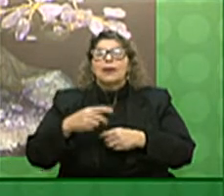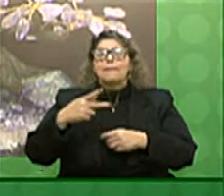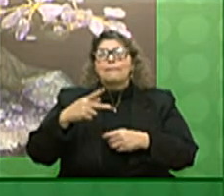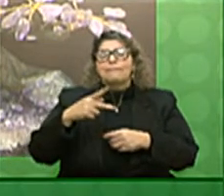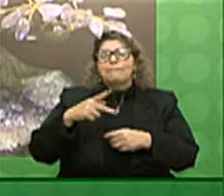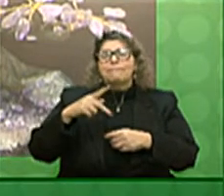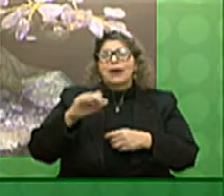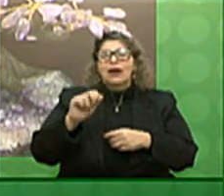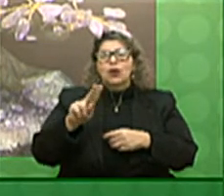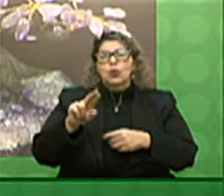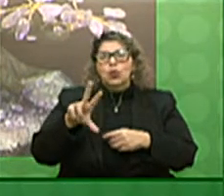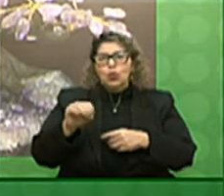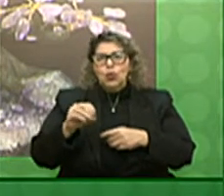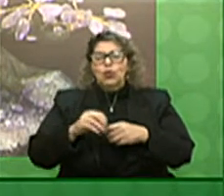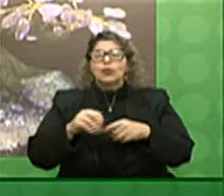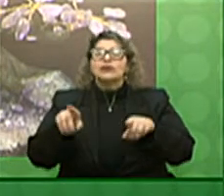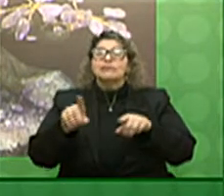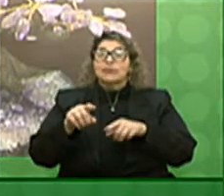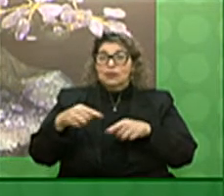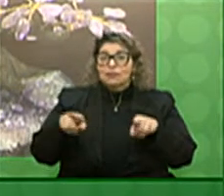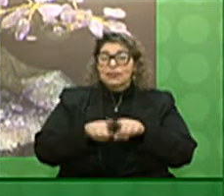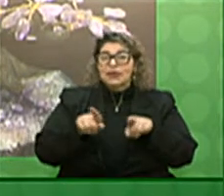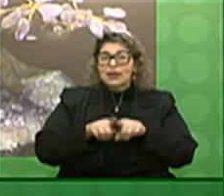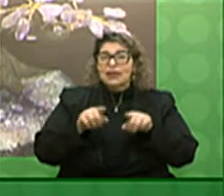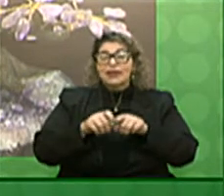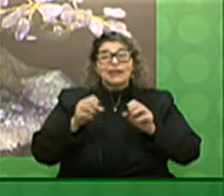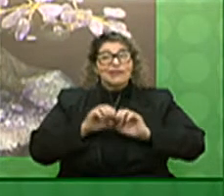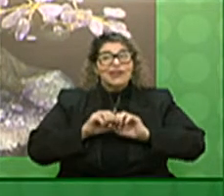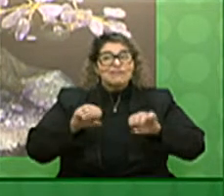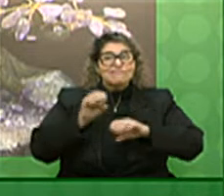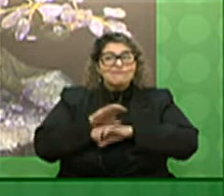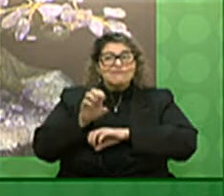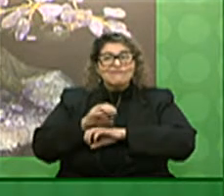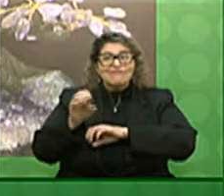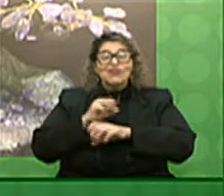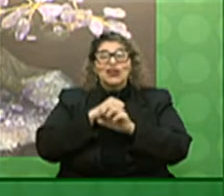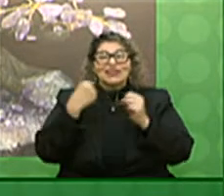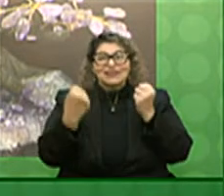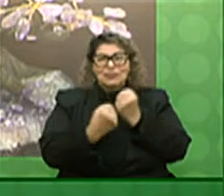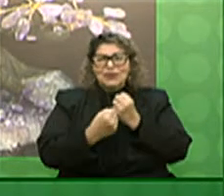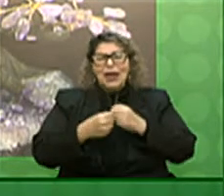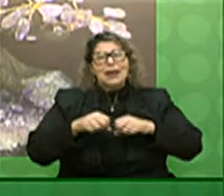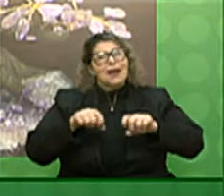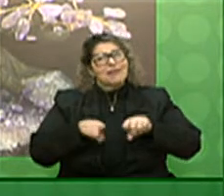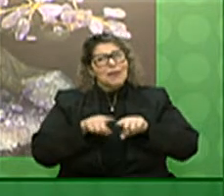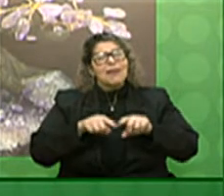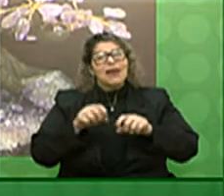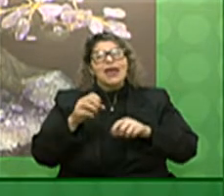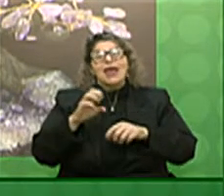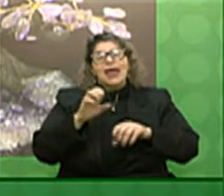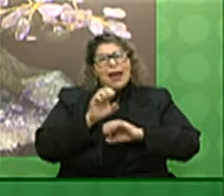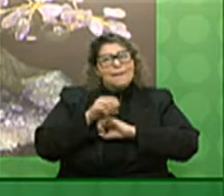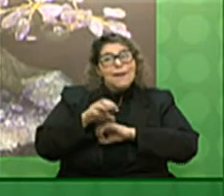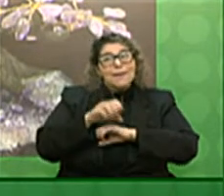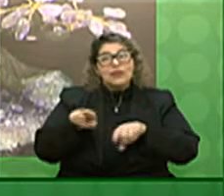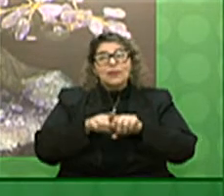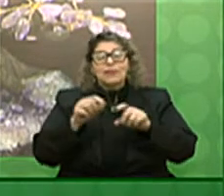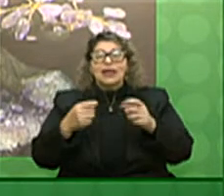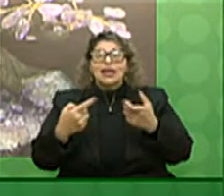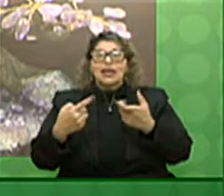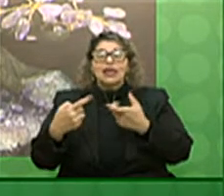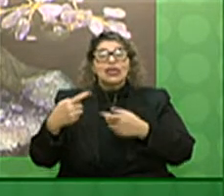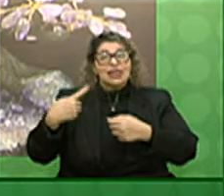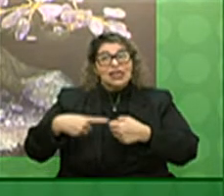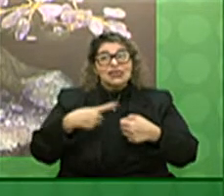Pampa que fez a transmissão do nosso seminário assim como muitas outras emissoras do nosso estado do interior da